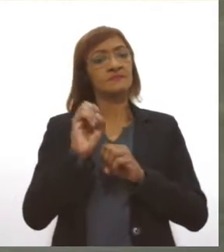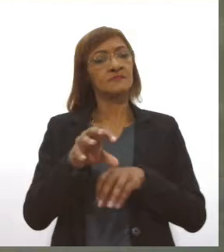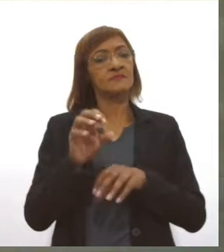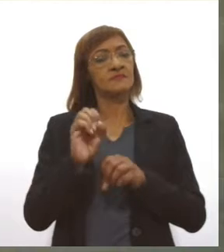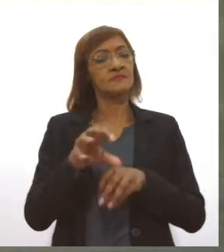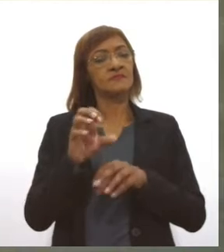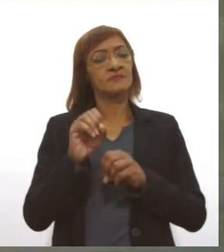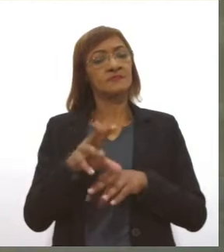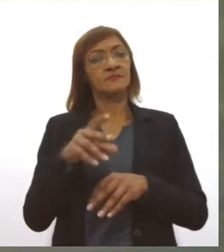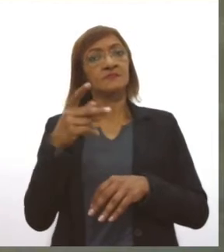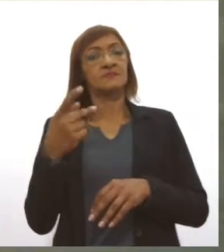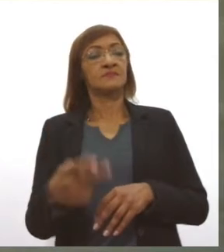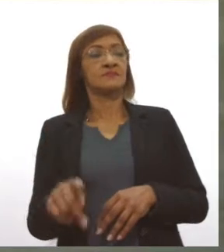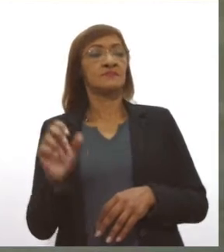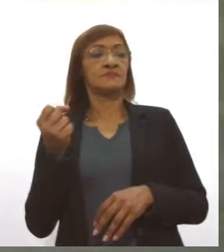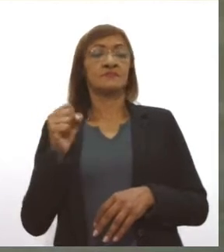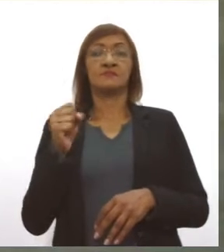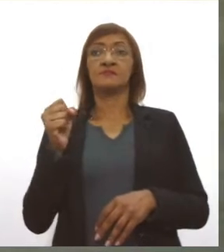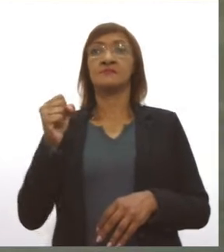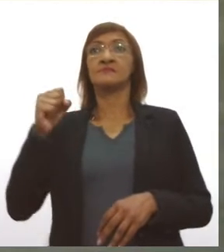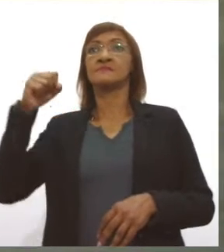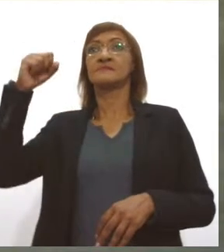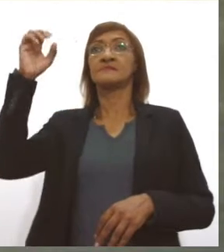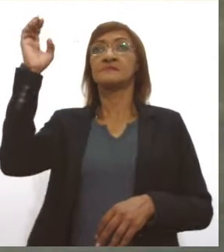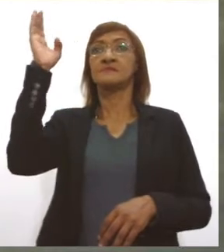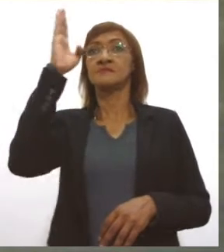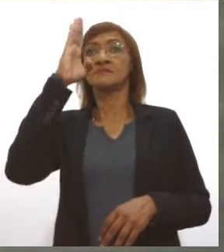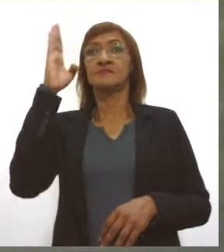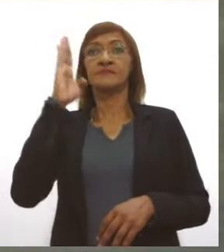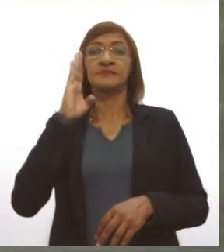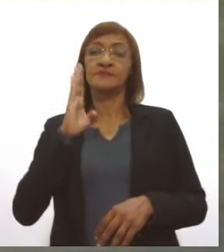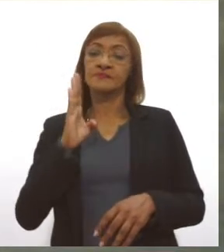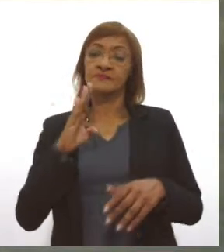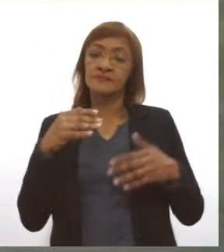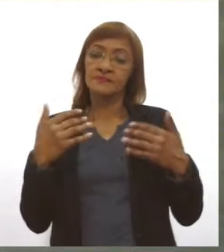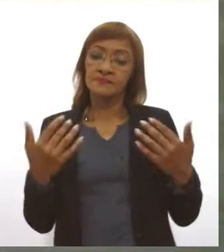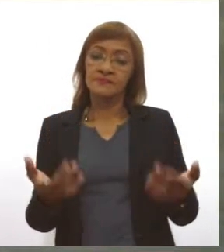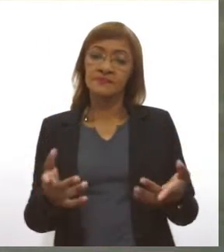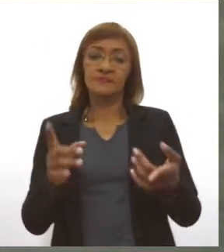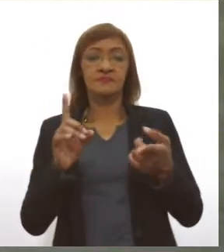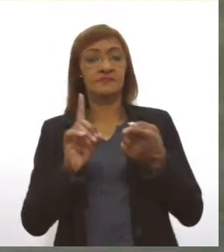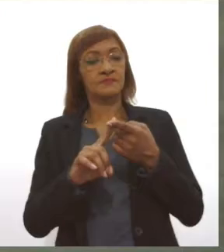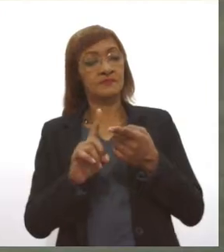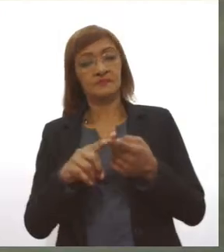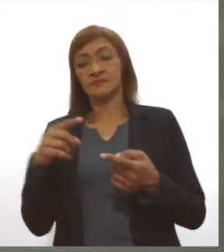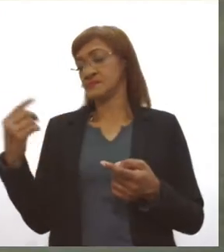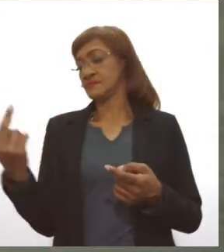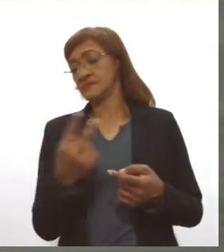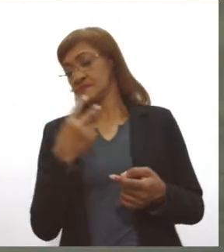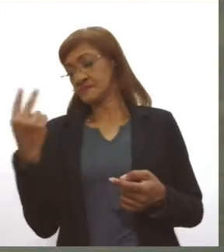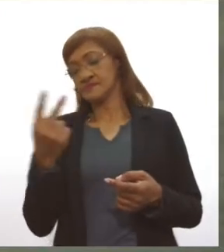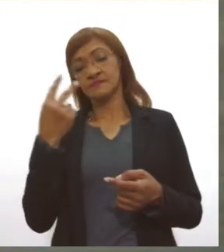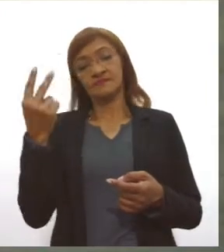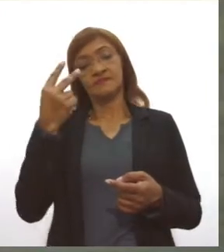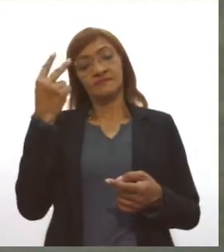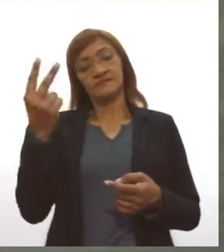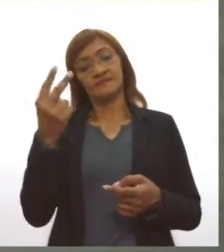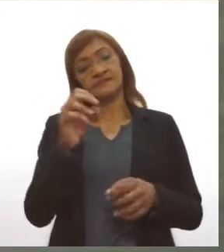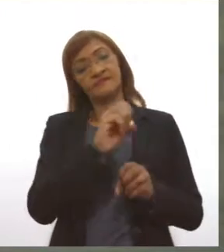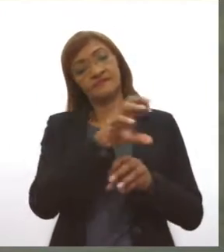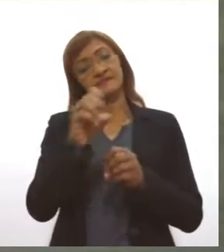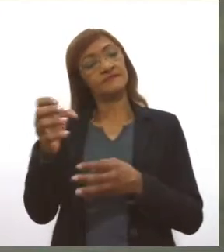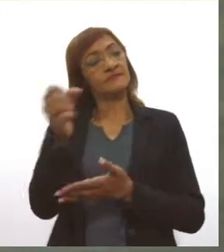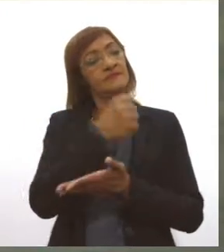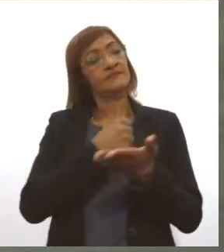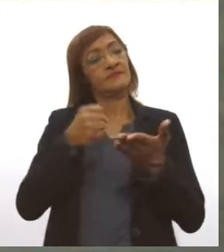aqui, não só em Sergipe, mas em todo o Brasil. E também ajuda na valorização tanto da educação básica, como também